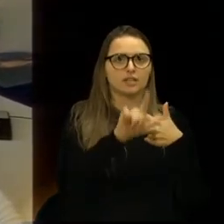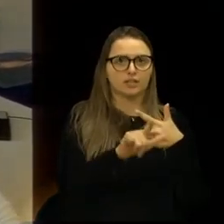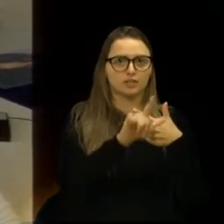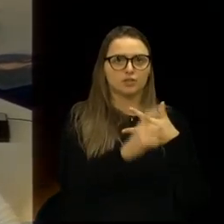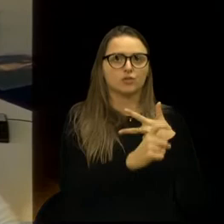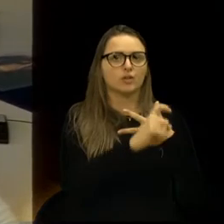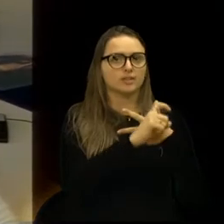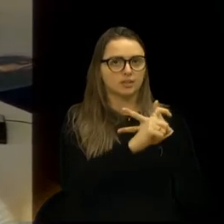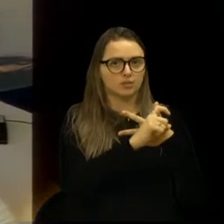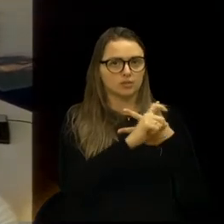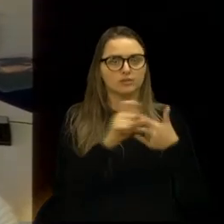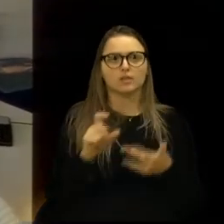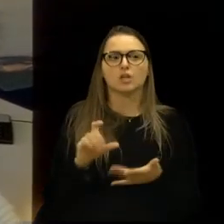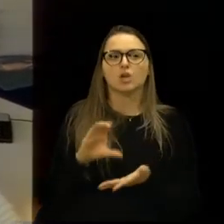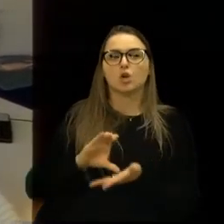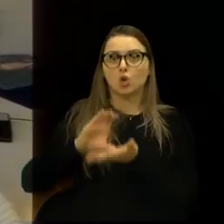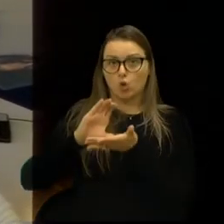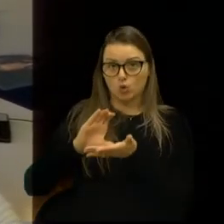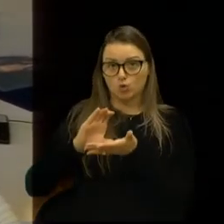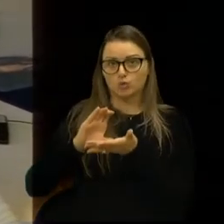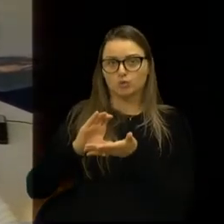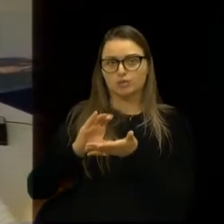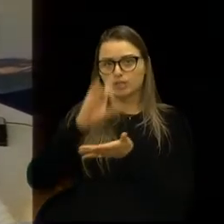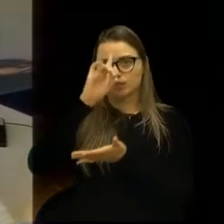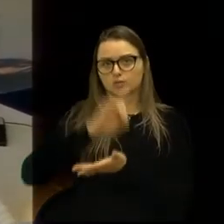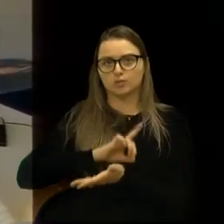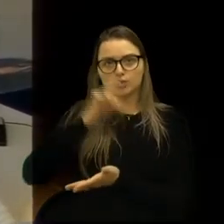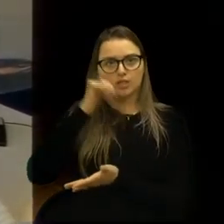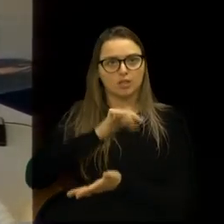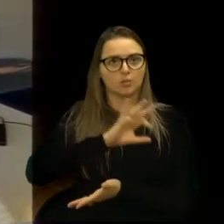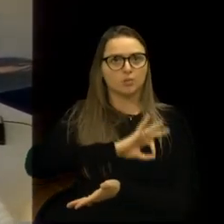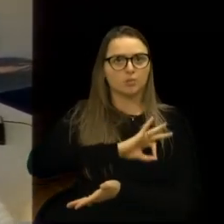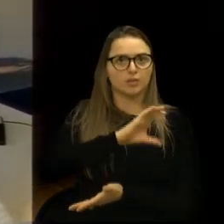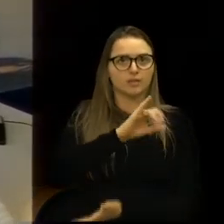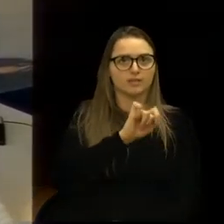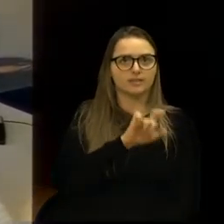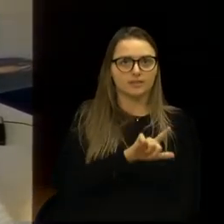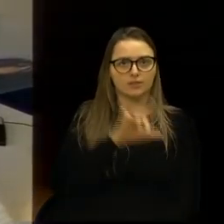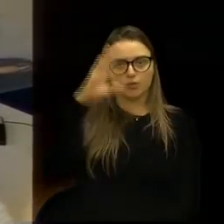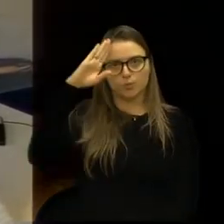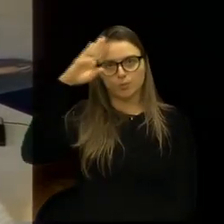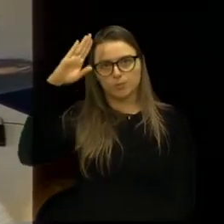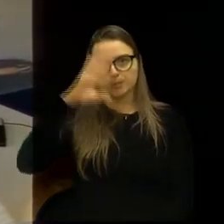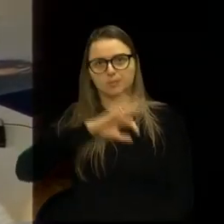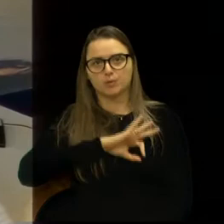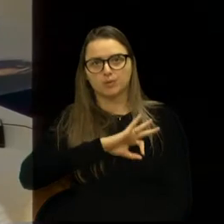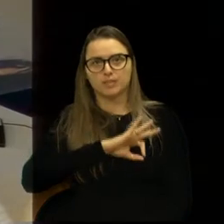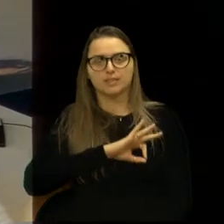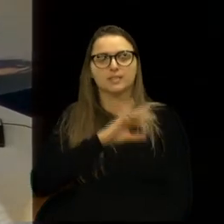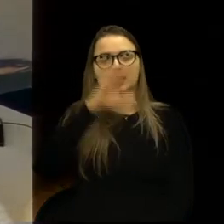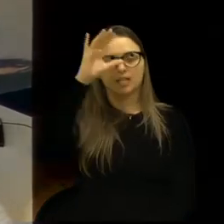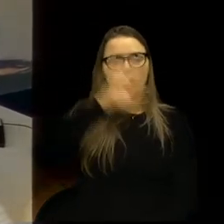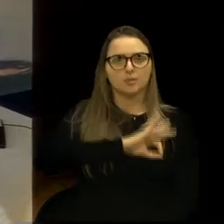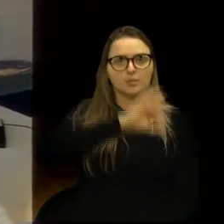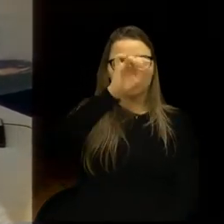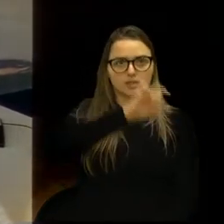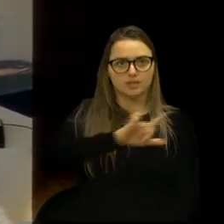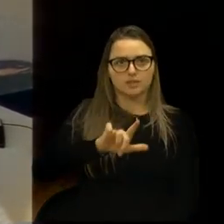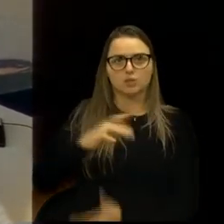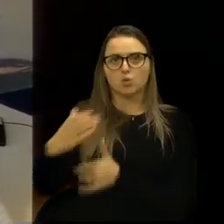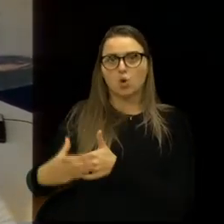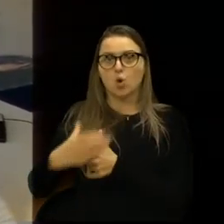Executivo, Conselho Municipal, Direito da Mulher, Polícia Civil, Brigada Militar, Guarda Municipal, Conselhos